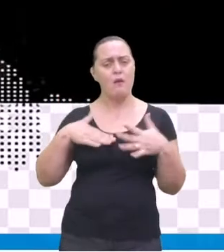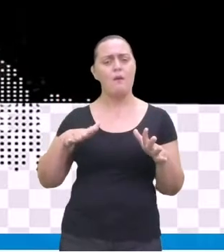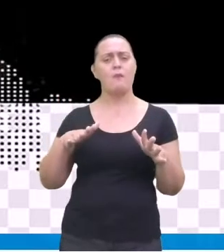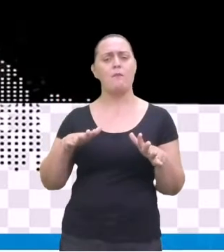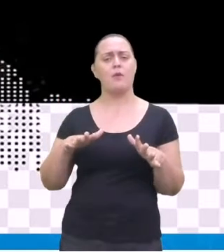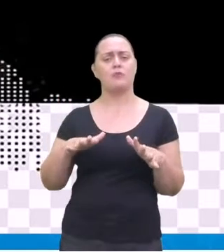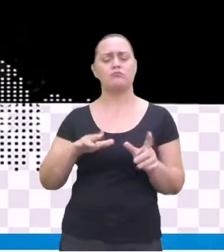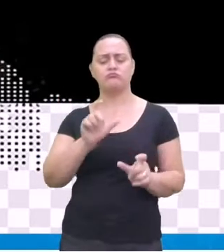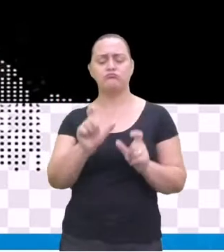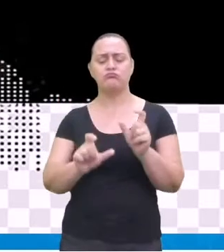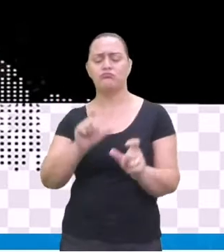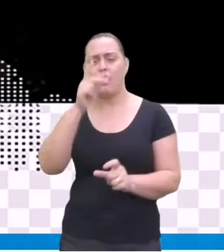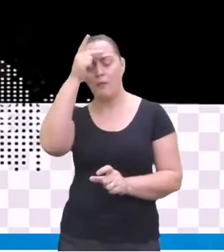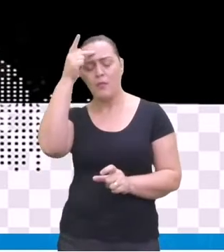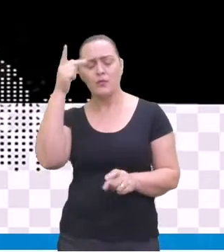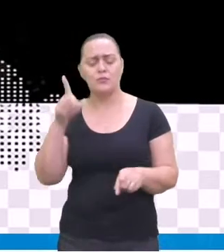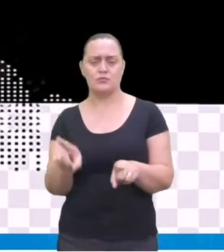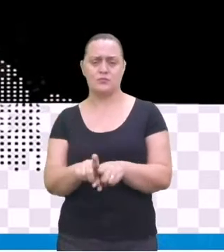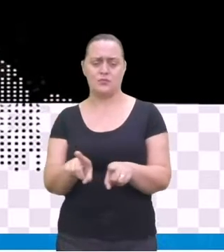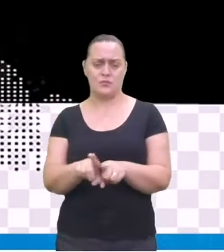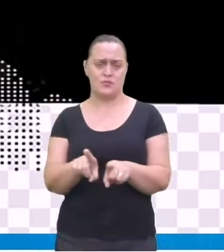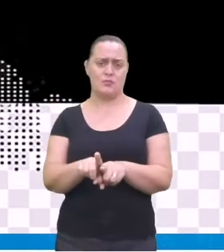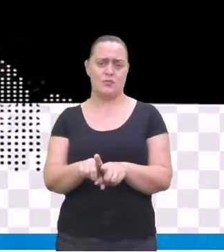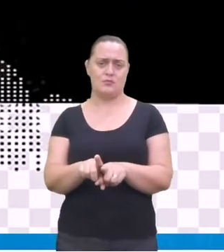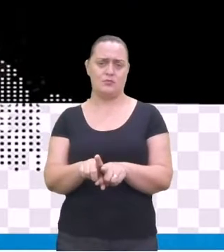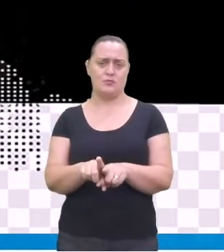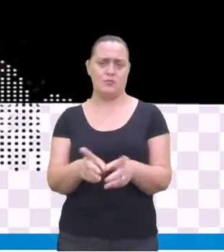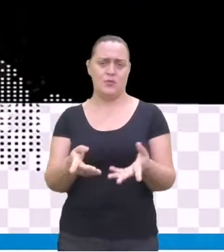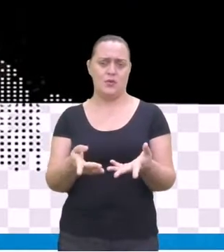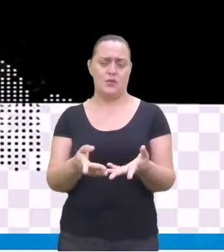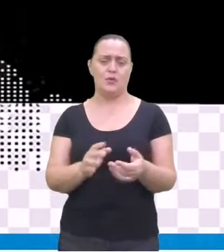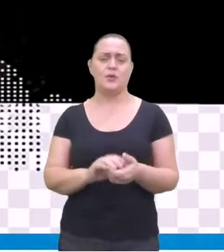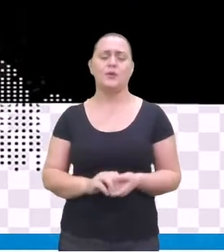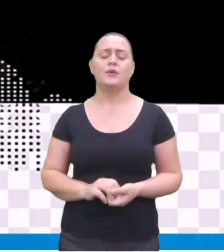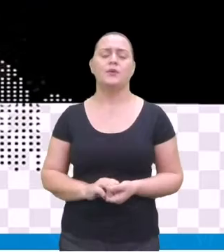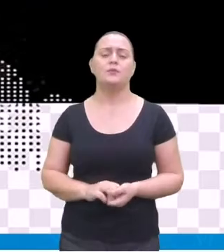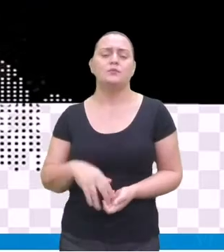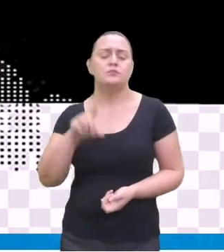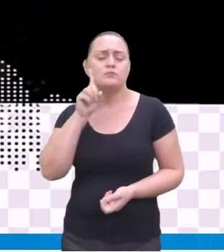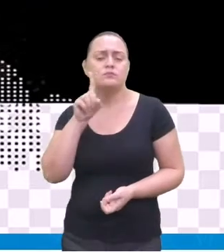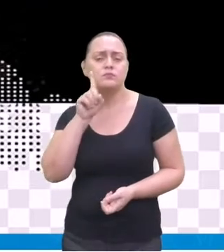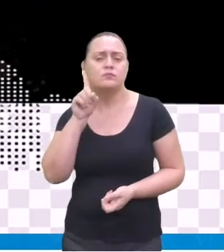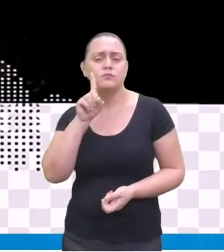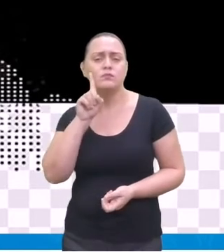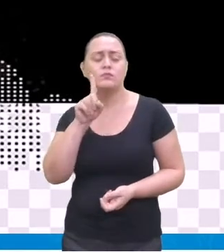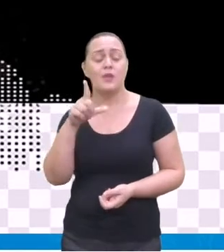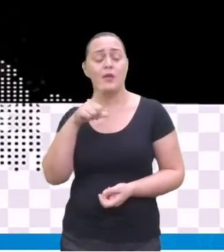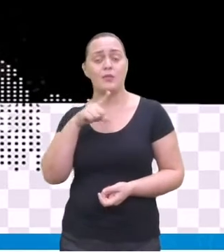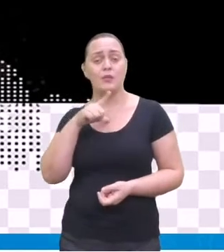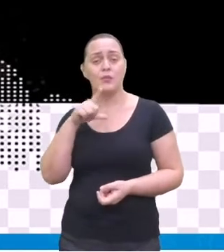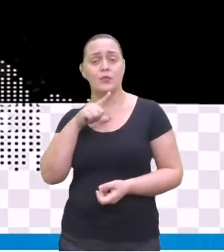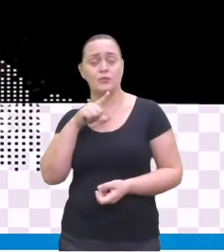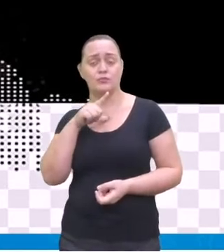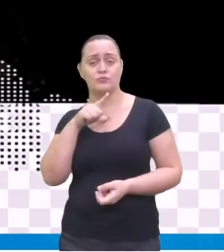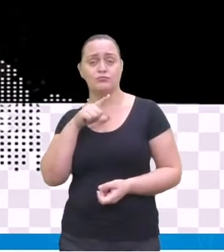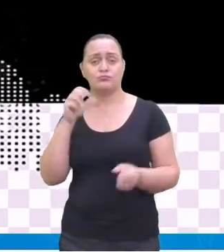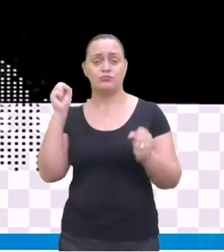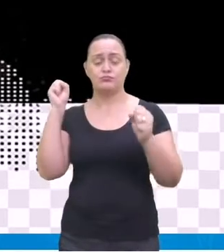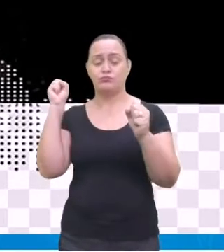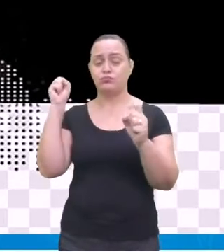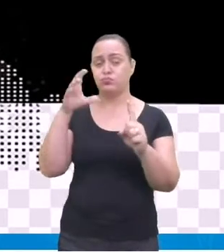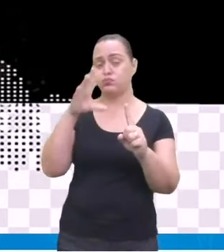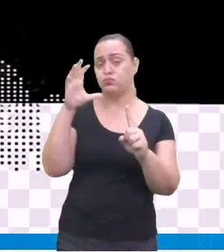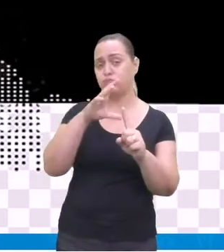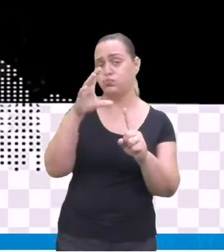né? Os Estados Unidos tiveram também influência das tradições musicais e produções musicais da Ucrânia, da